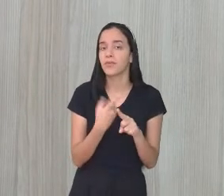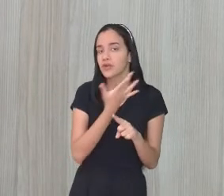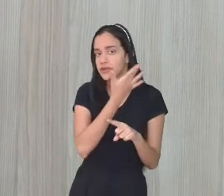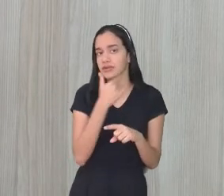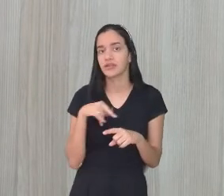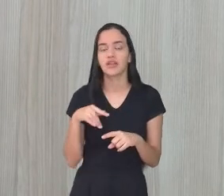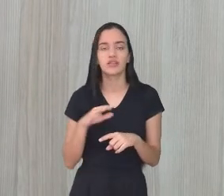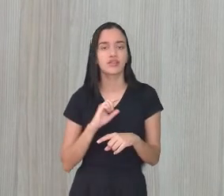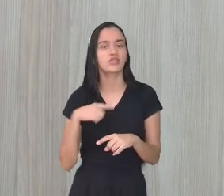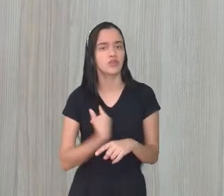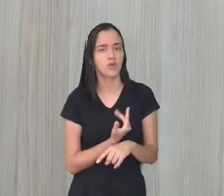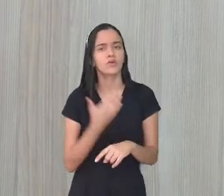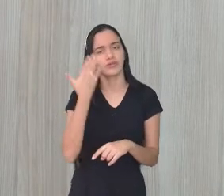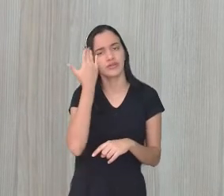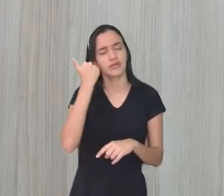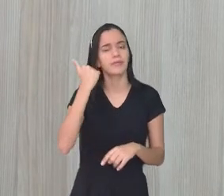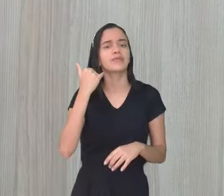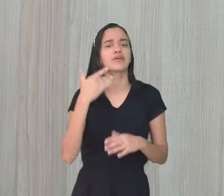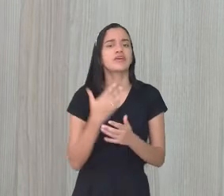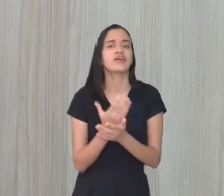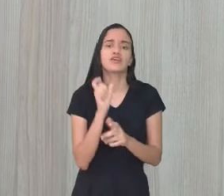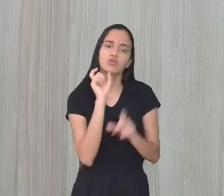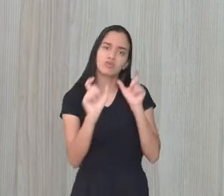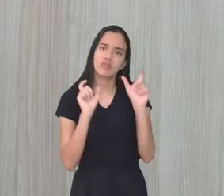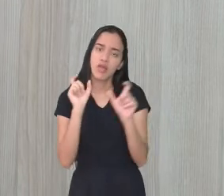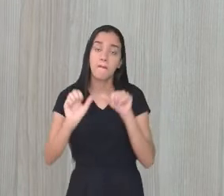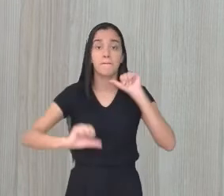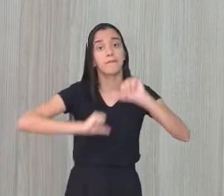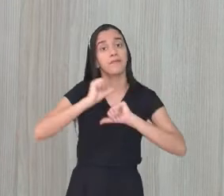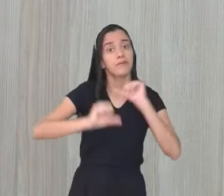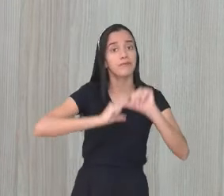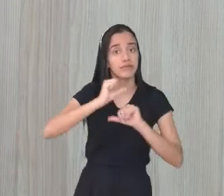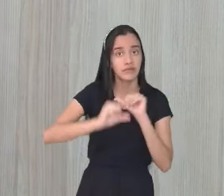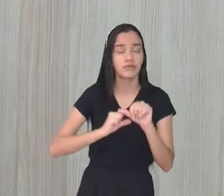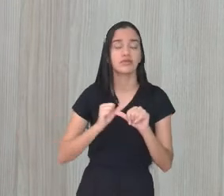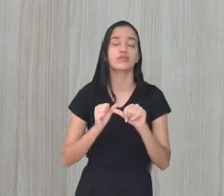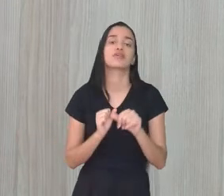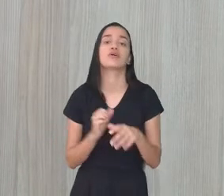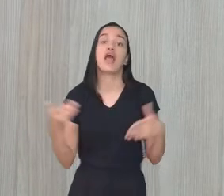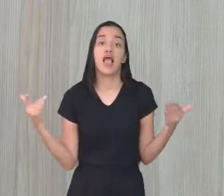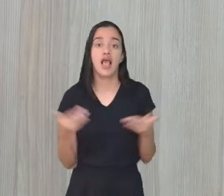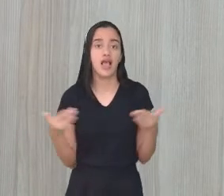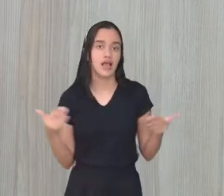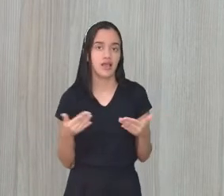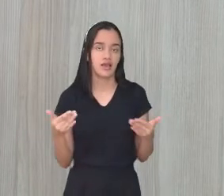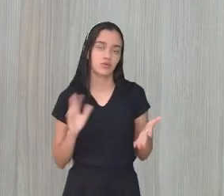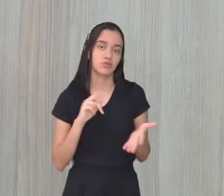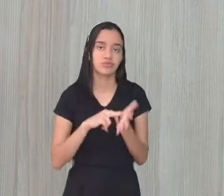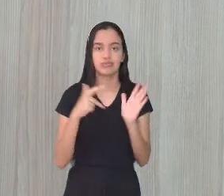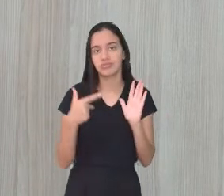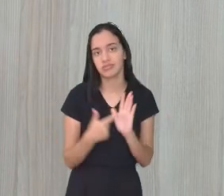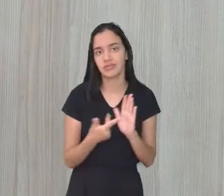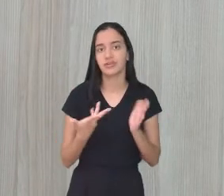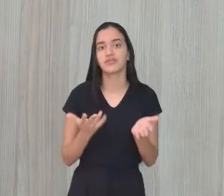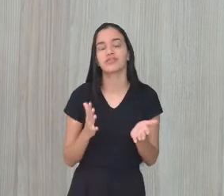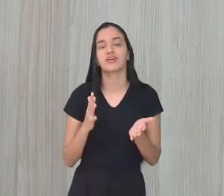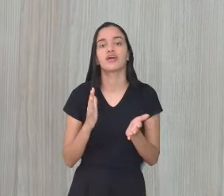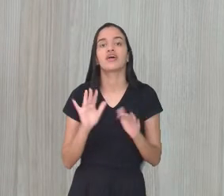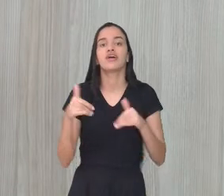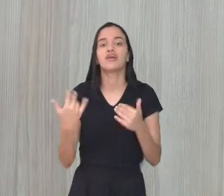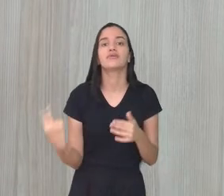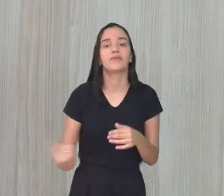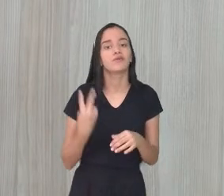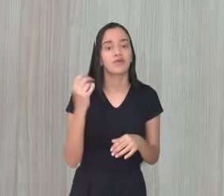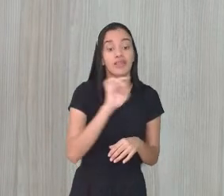coisas vão mudando ao longo do tempo, alguns termos que a gente muda, porque entende agora o significado que eles têm, o valor